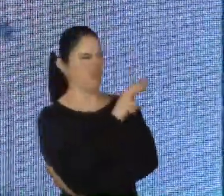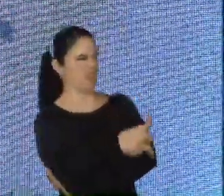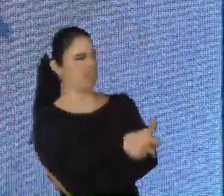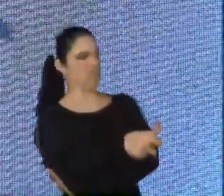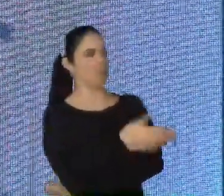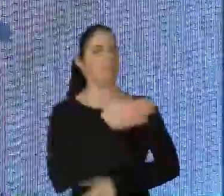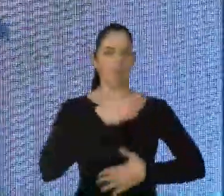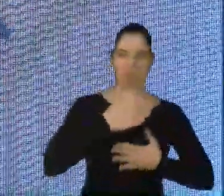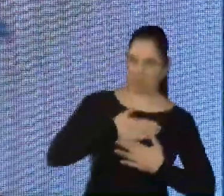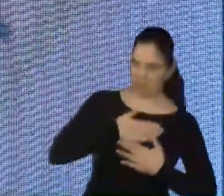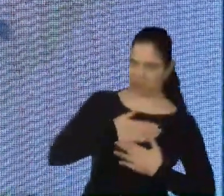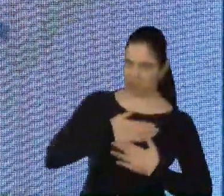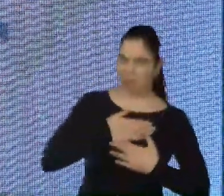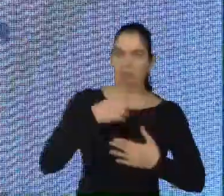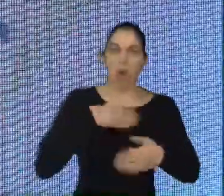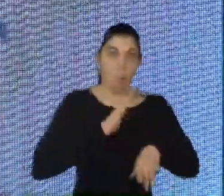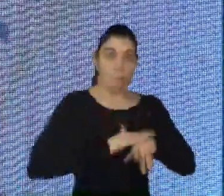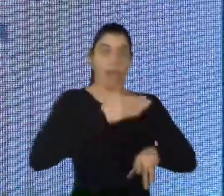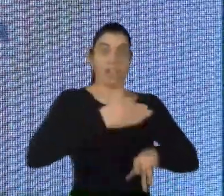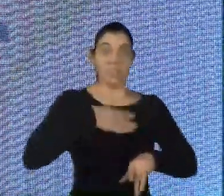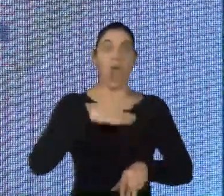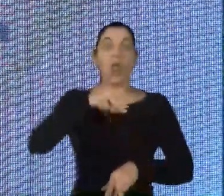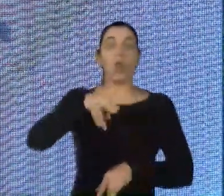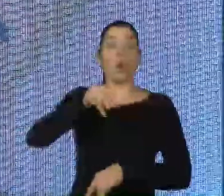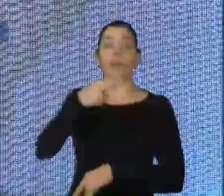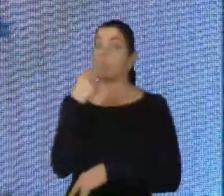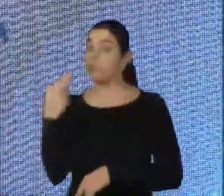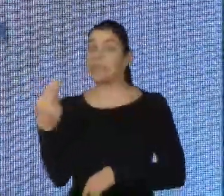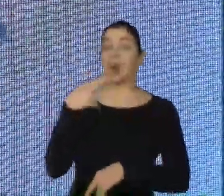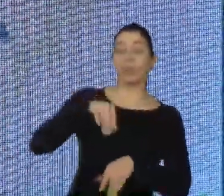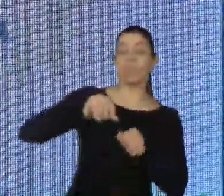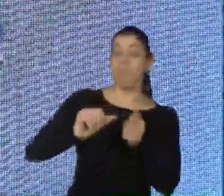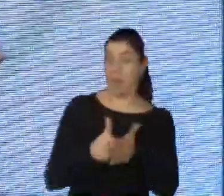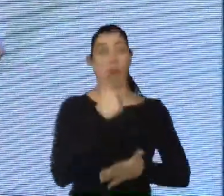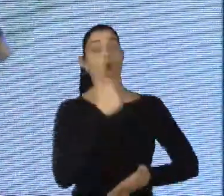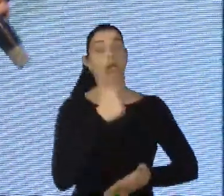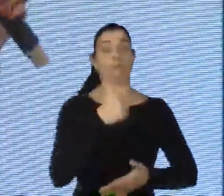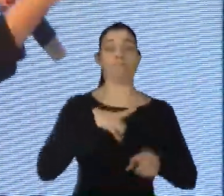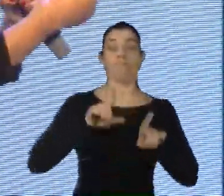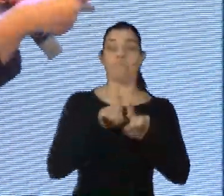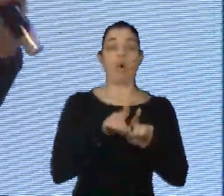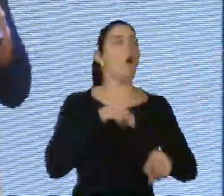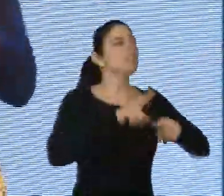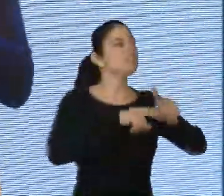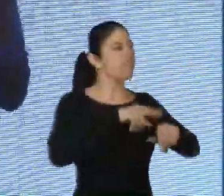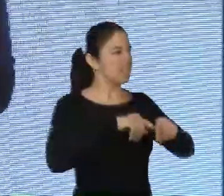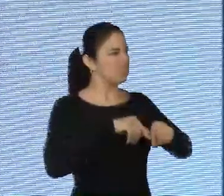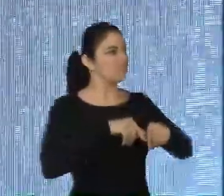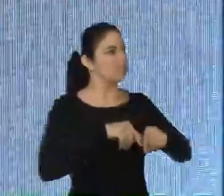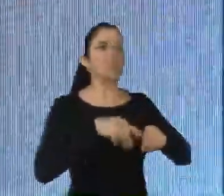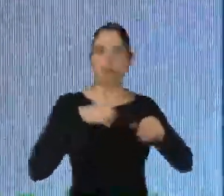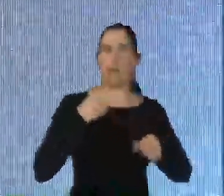para mim, para nutrir melhor as minhas células, para elas se expressarem melhor? E a atividade física? Será? atividade física